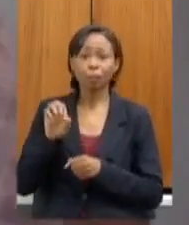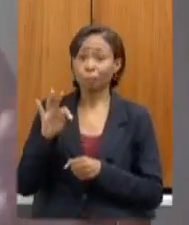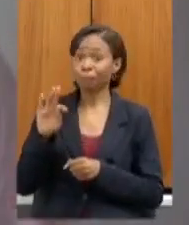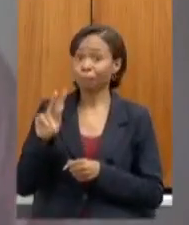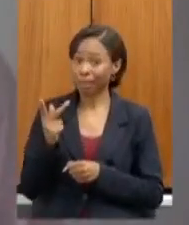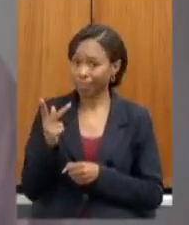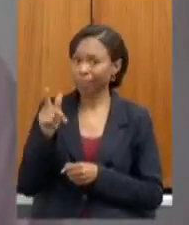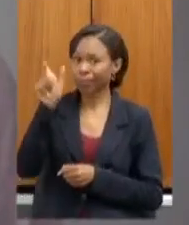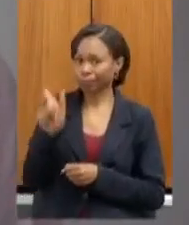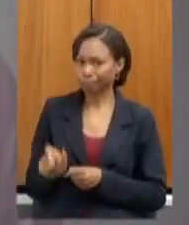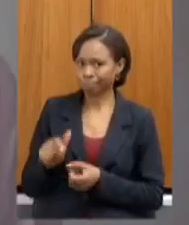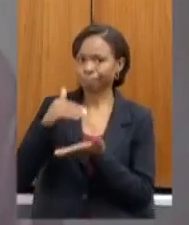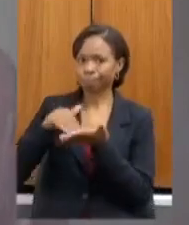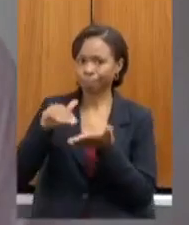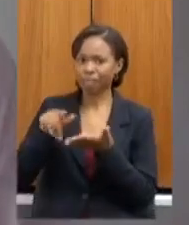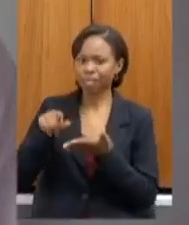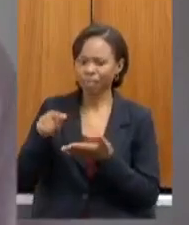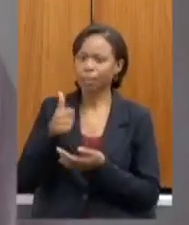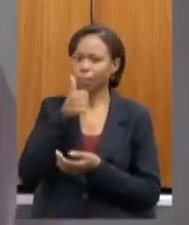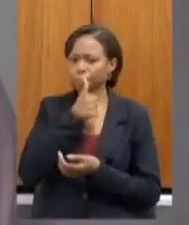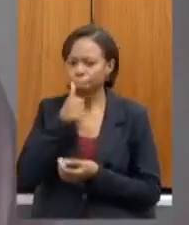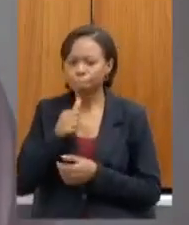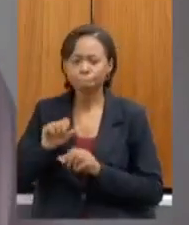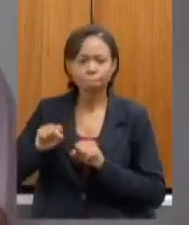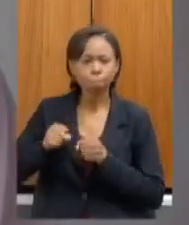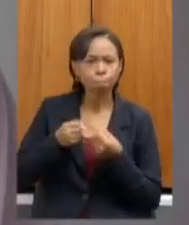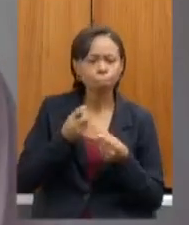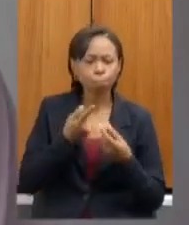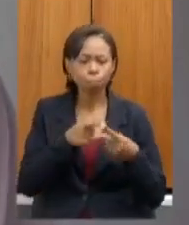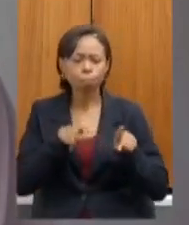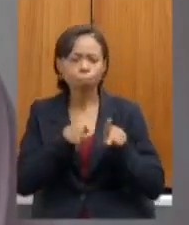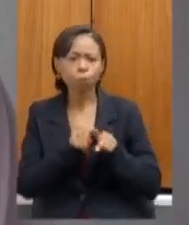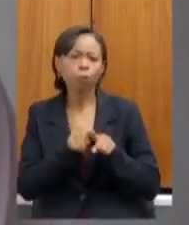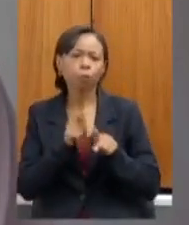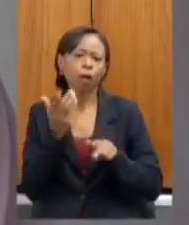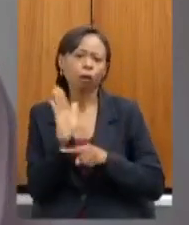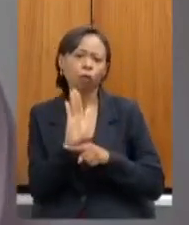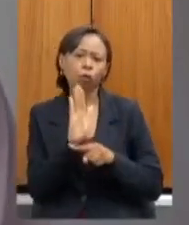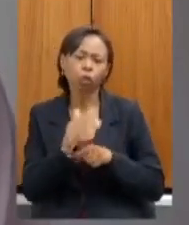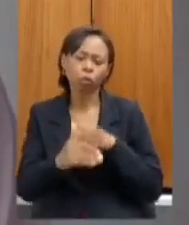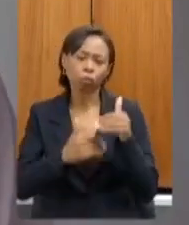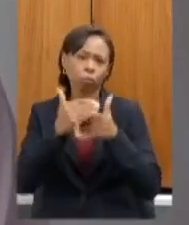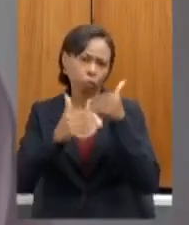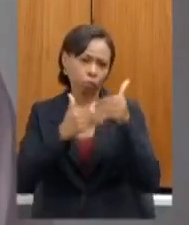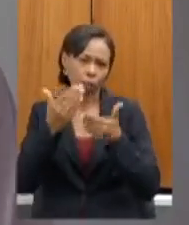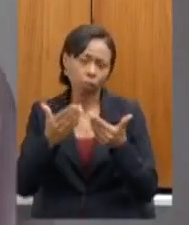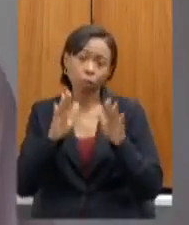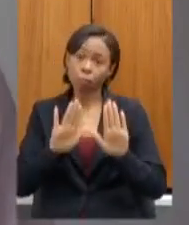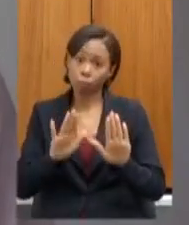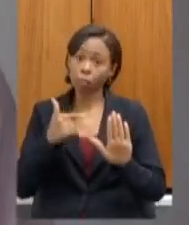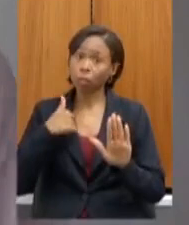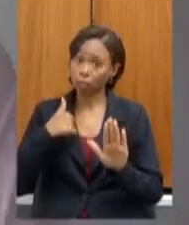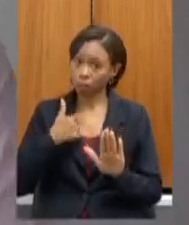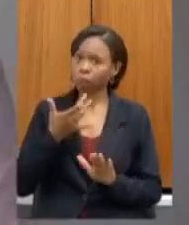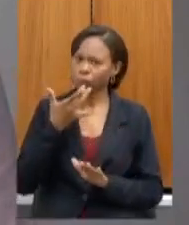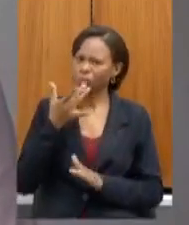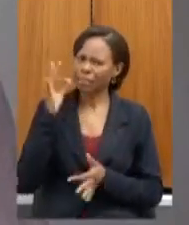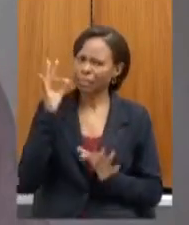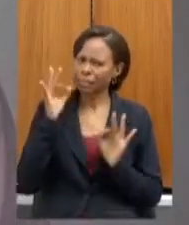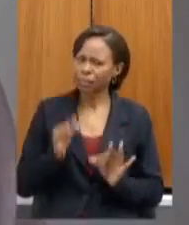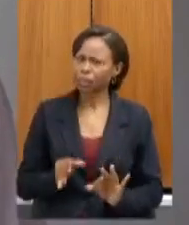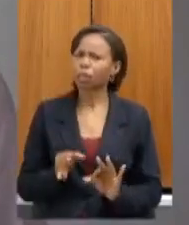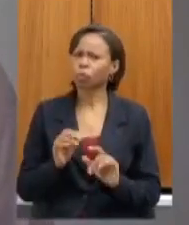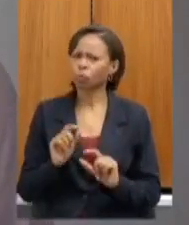conseguindo parcerias para viabilizar esse processo mas eu posso me garantir que no que diz